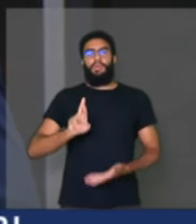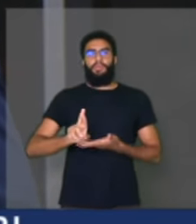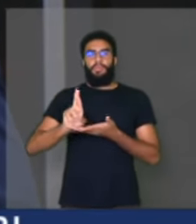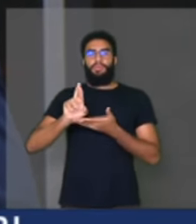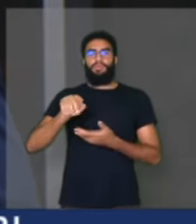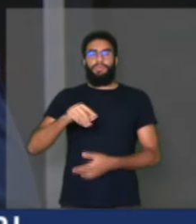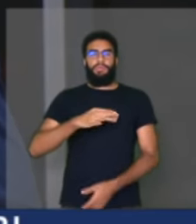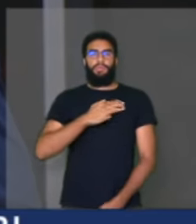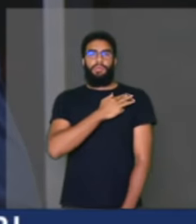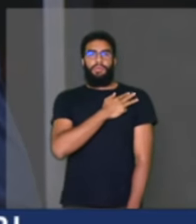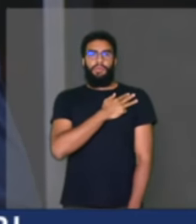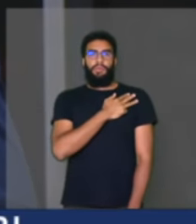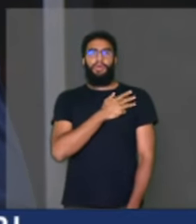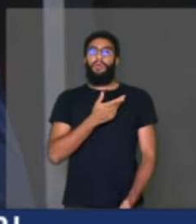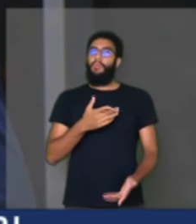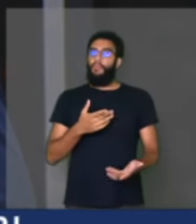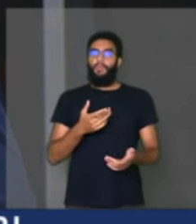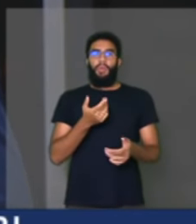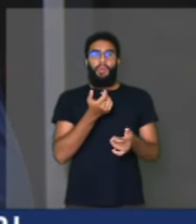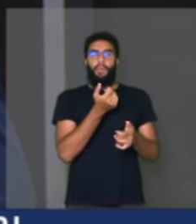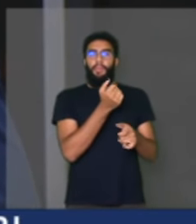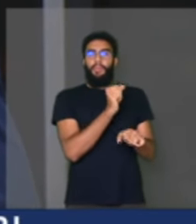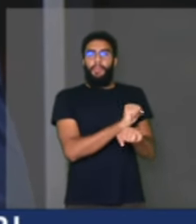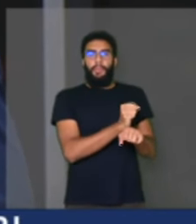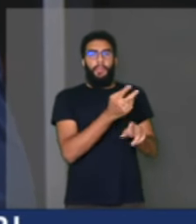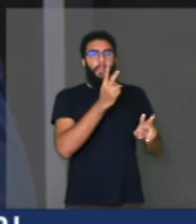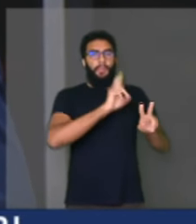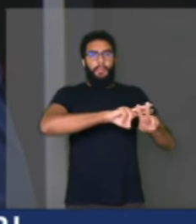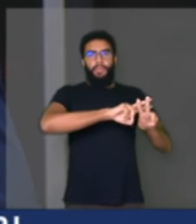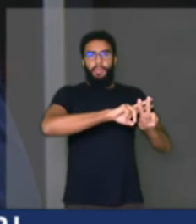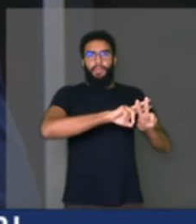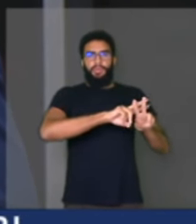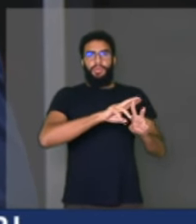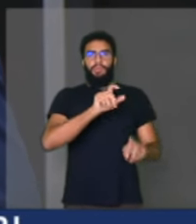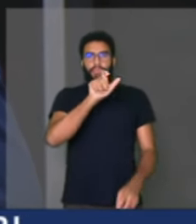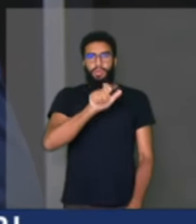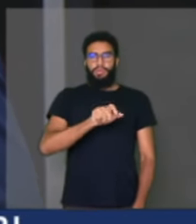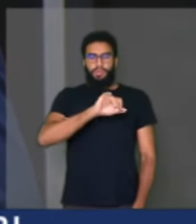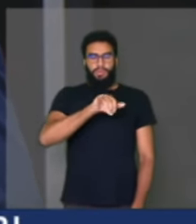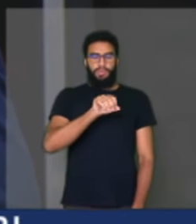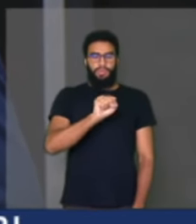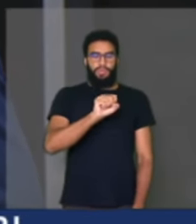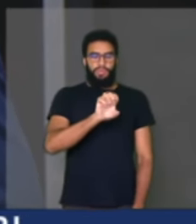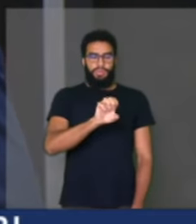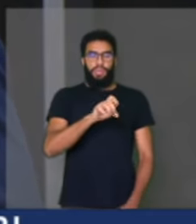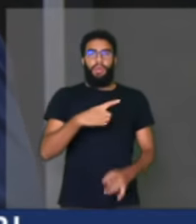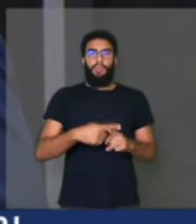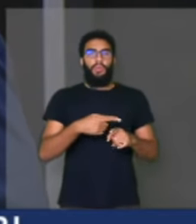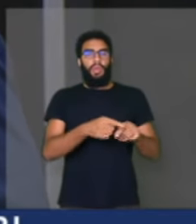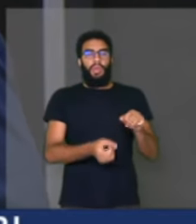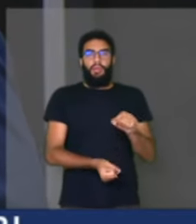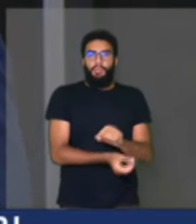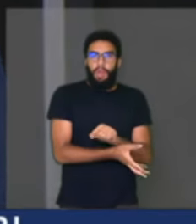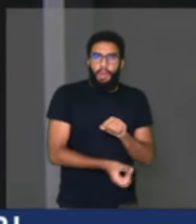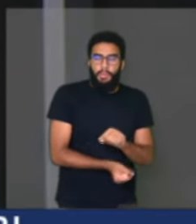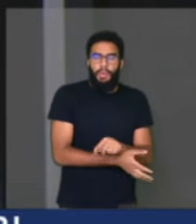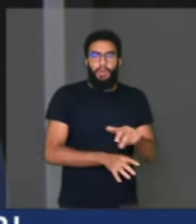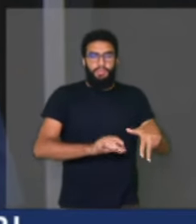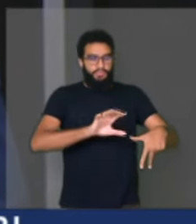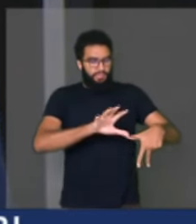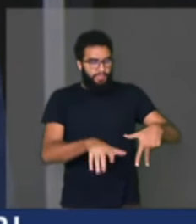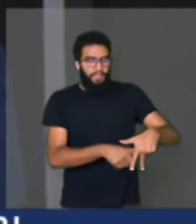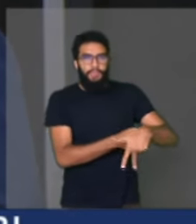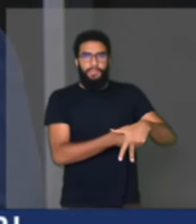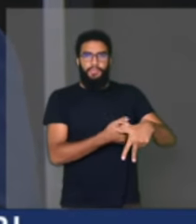mensalão, o senhor José Dirceu, preso, cadeia, ficou preso, corrupção, desvio de recurso público. É o